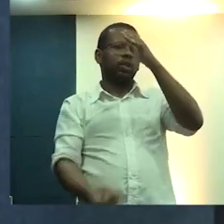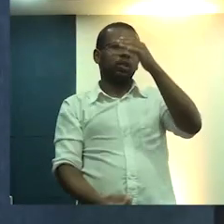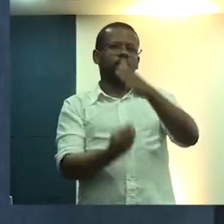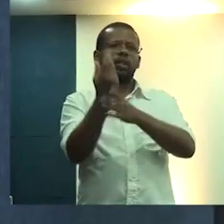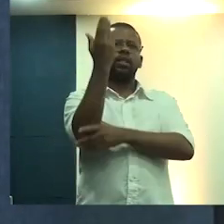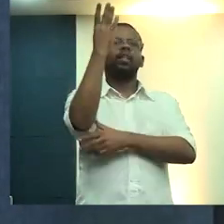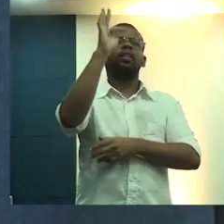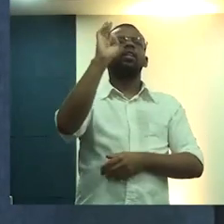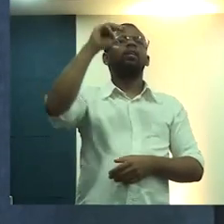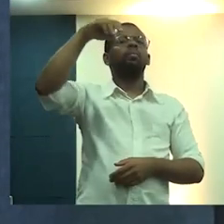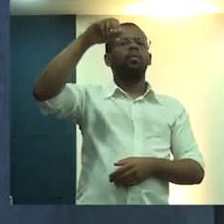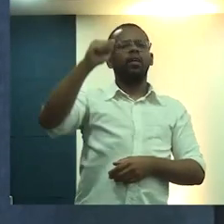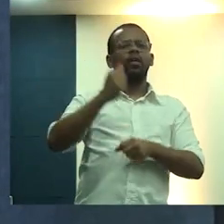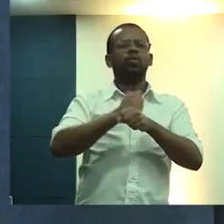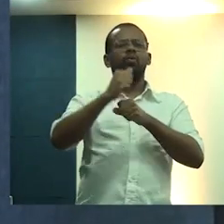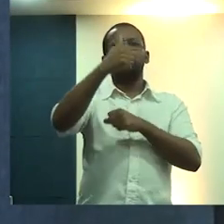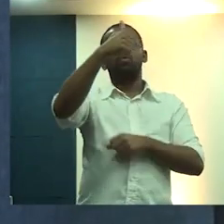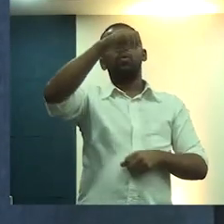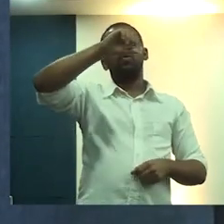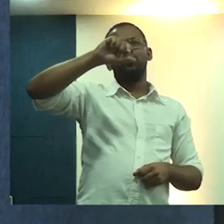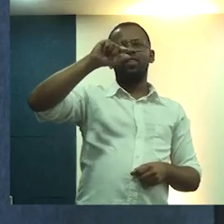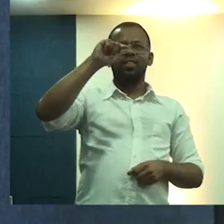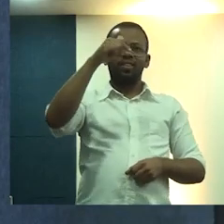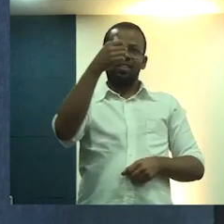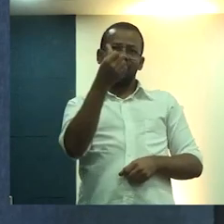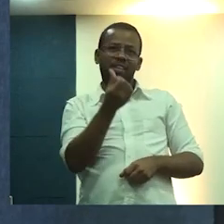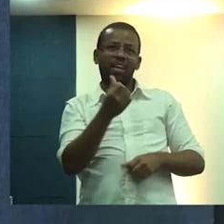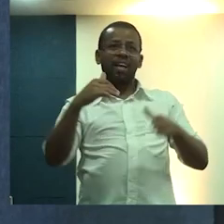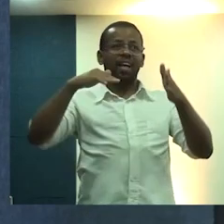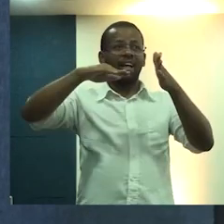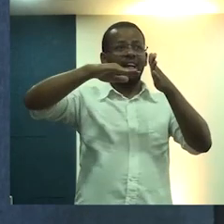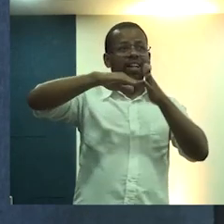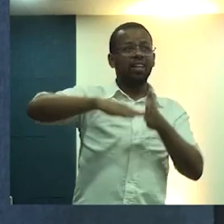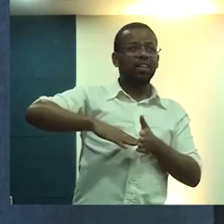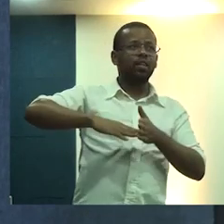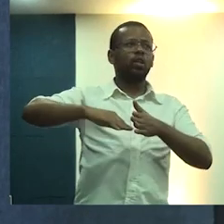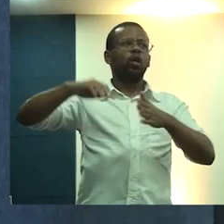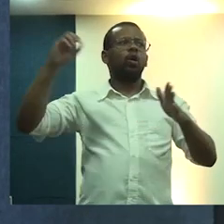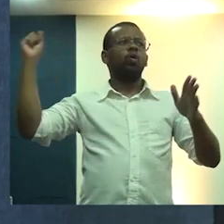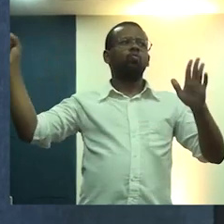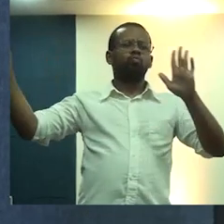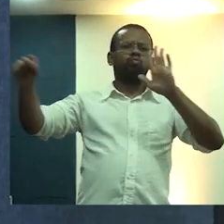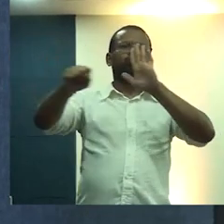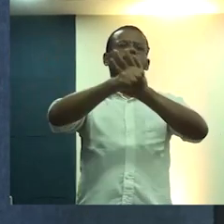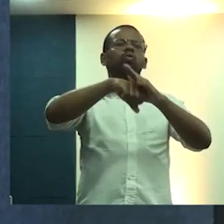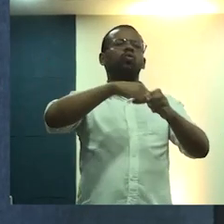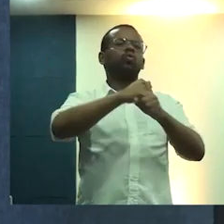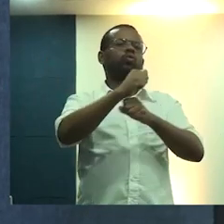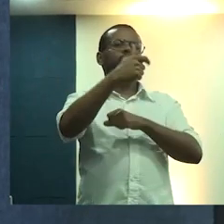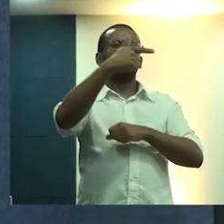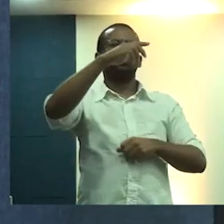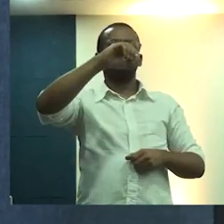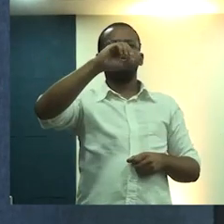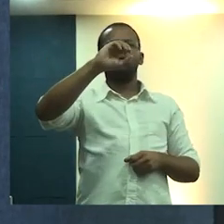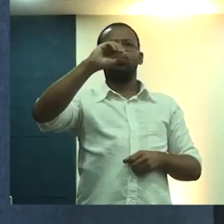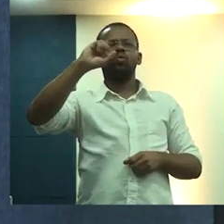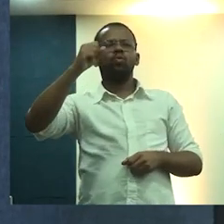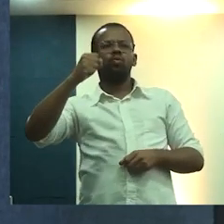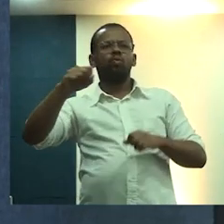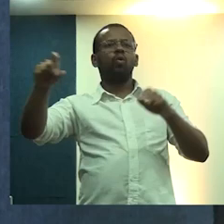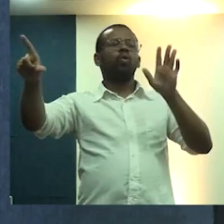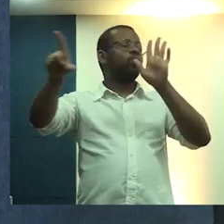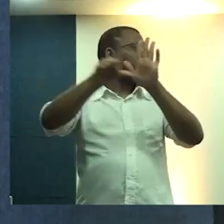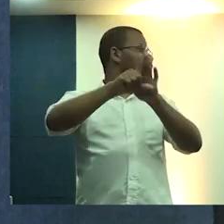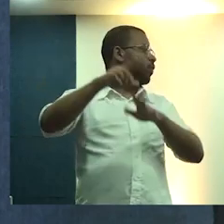da ATME em 1976 até sua promulgação em 2008, como lei federal.